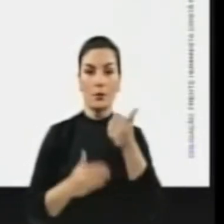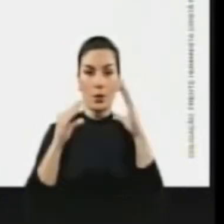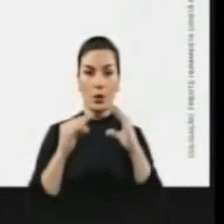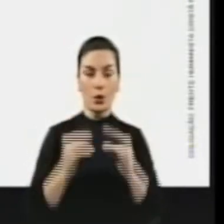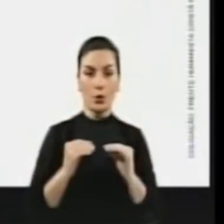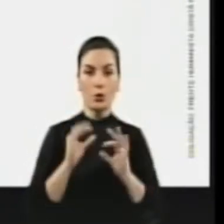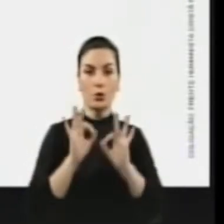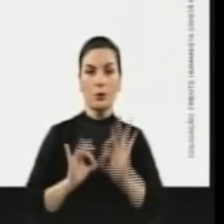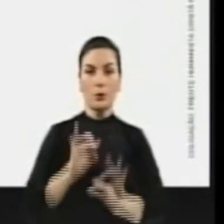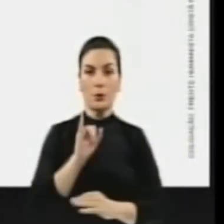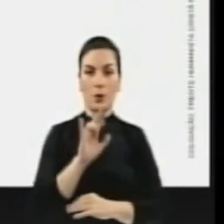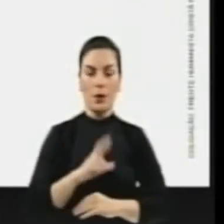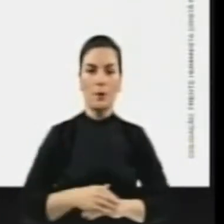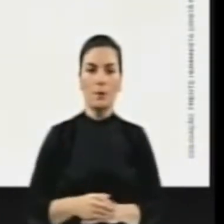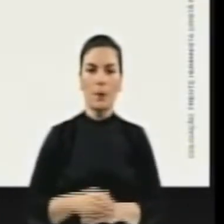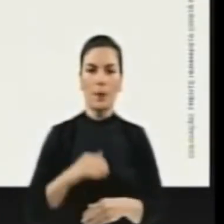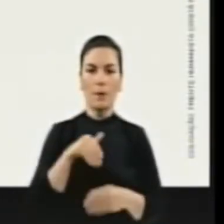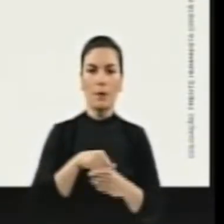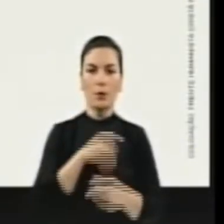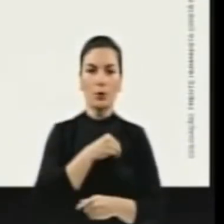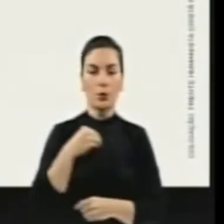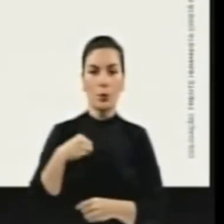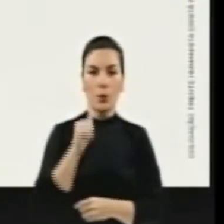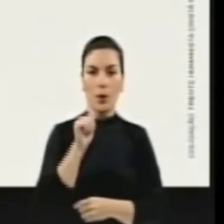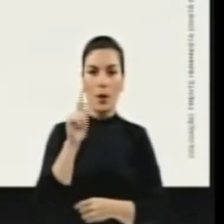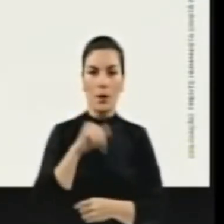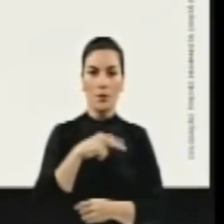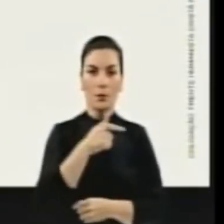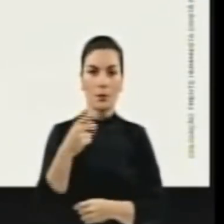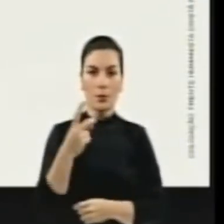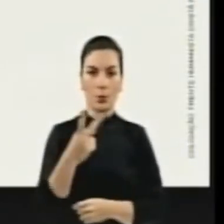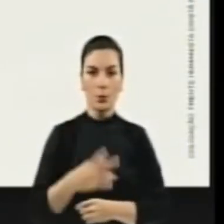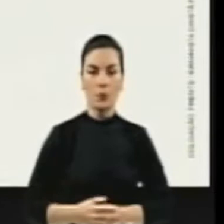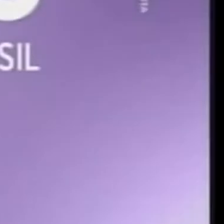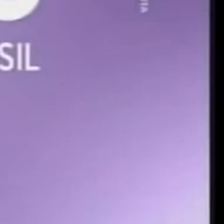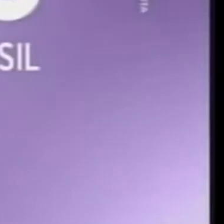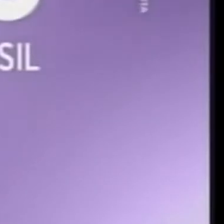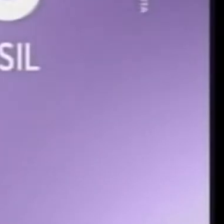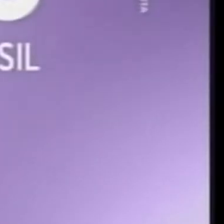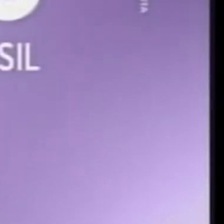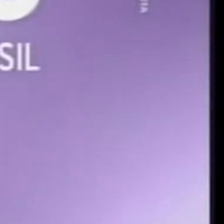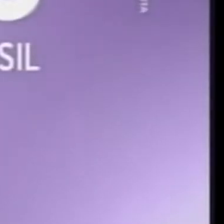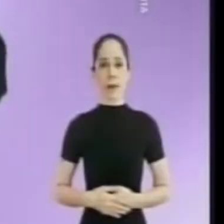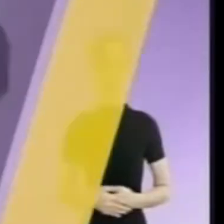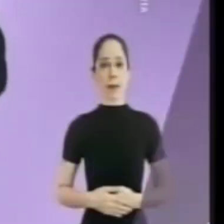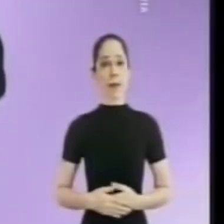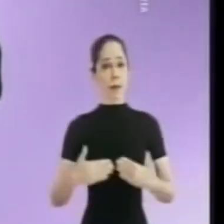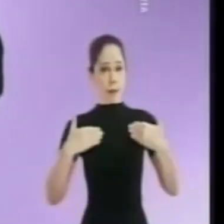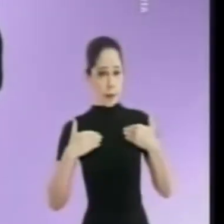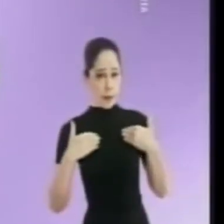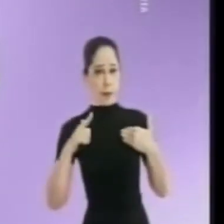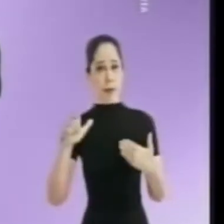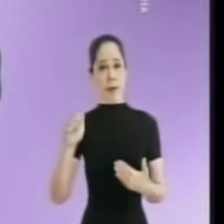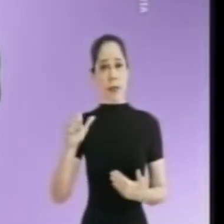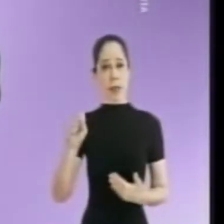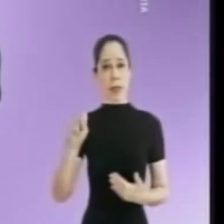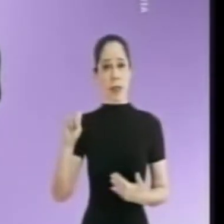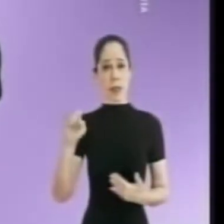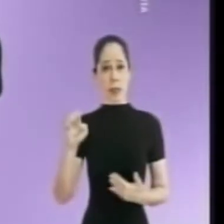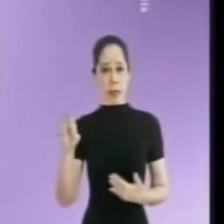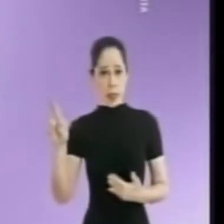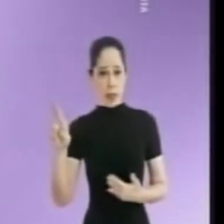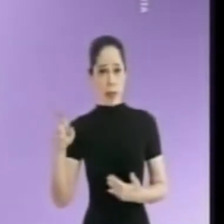pública até as 23 horas. Correção do IR. Vote Doutor Alamel, 77-12. Aqui é o Lazio